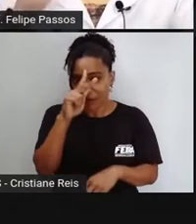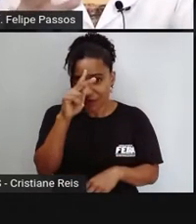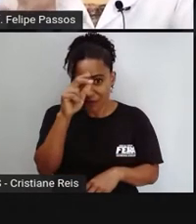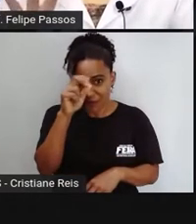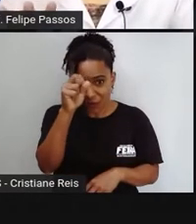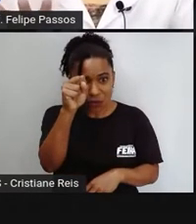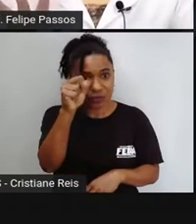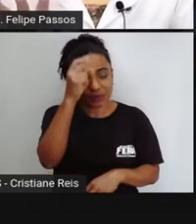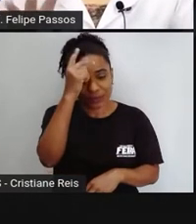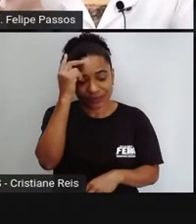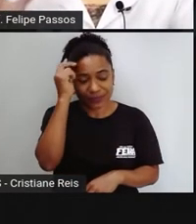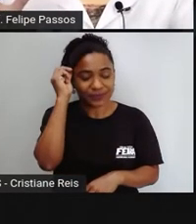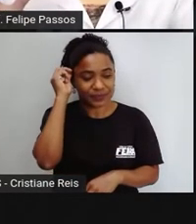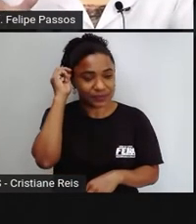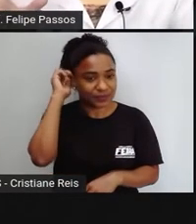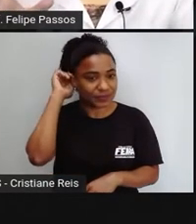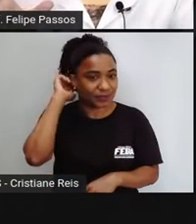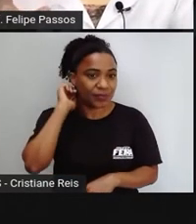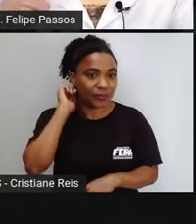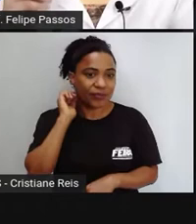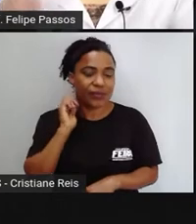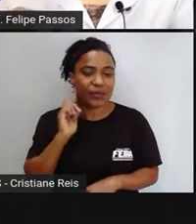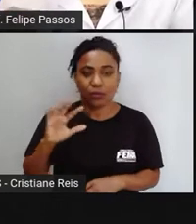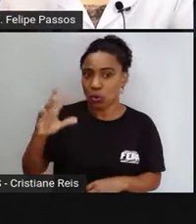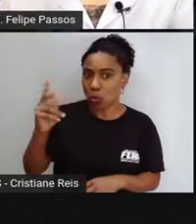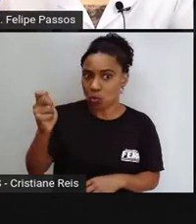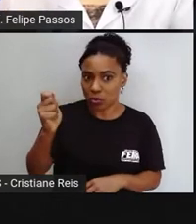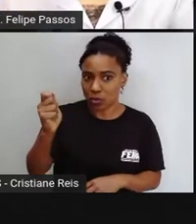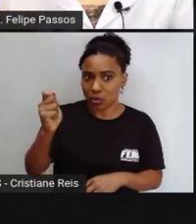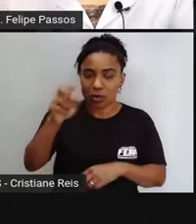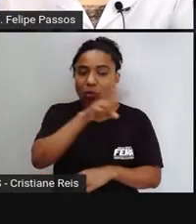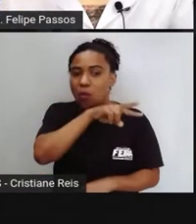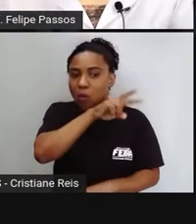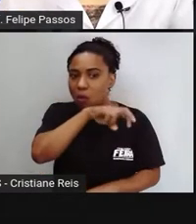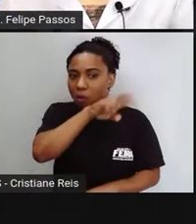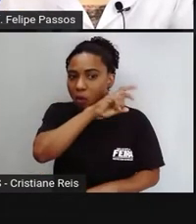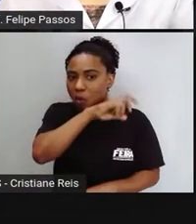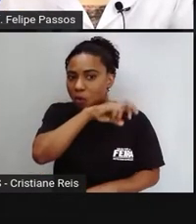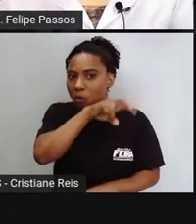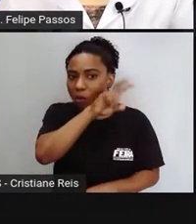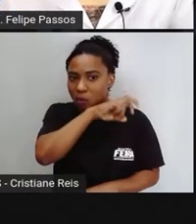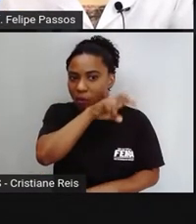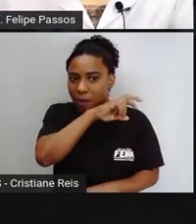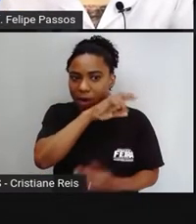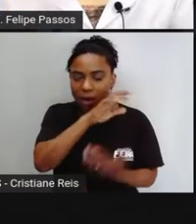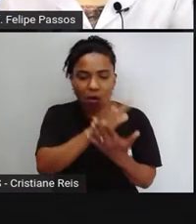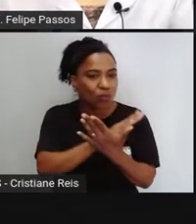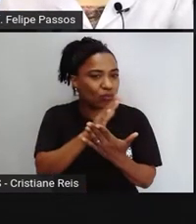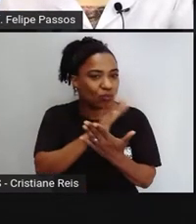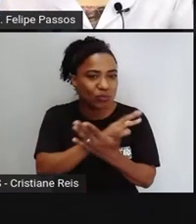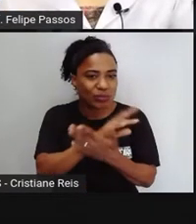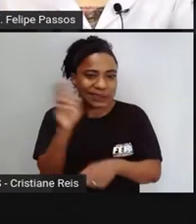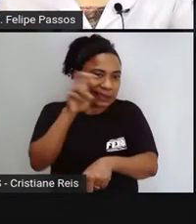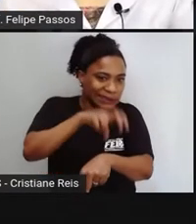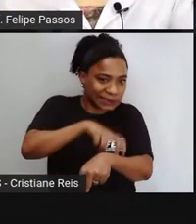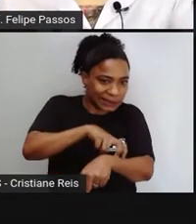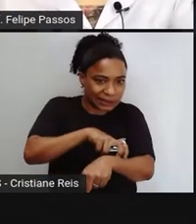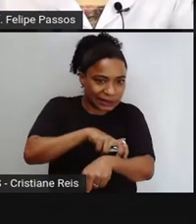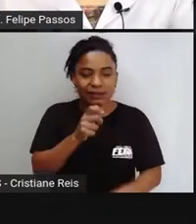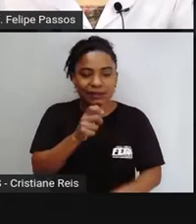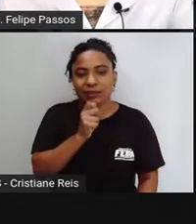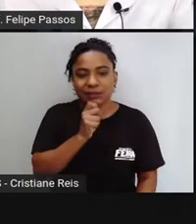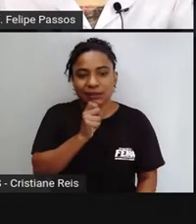Muitas que eu digo assim, não são todas, né, gente? Tem muitas cobras que não têm peçonha. Elas são inofensivas, tá?